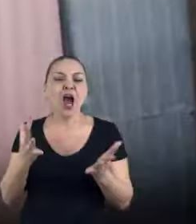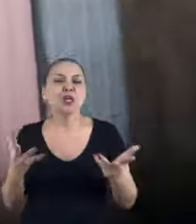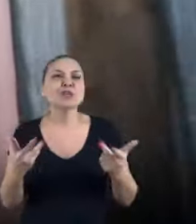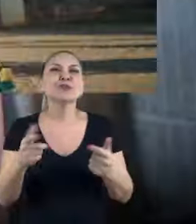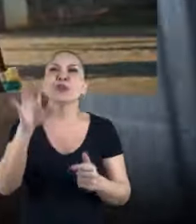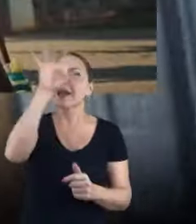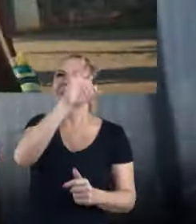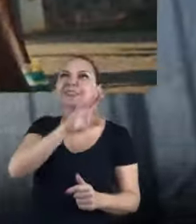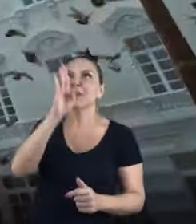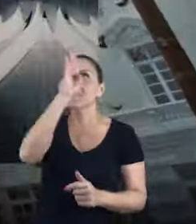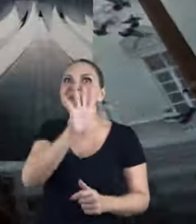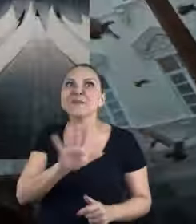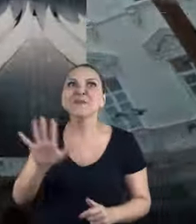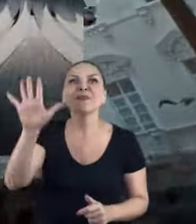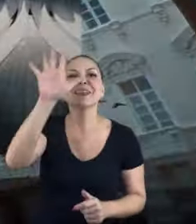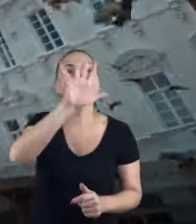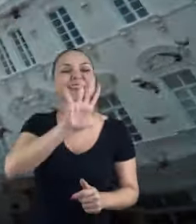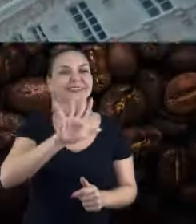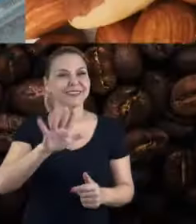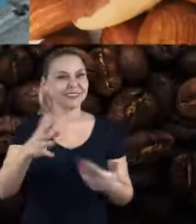Todas as regiões.